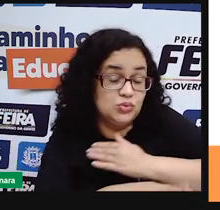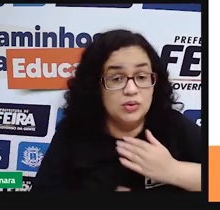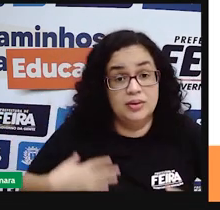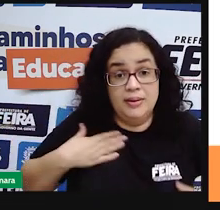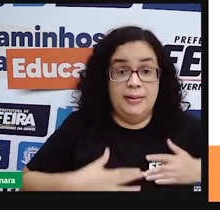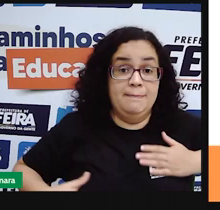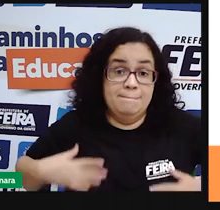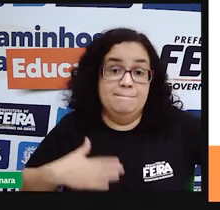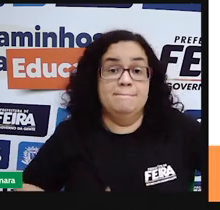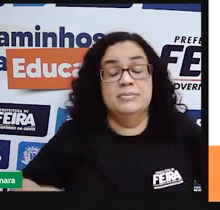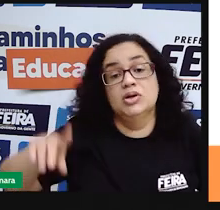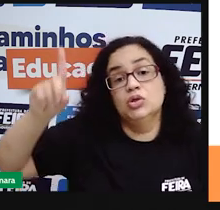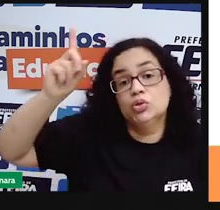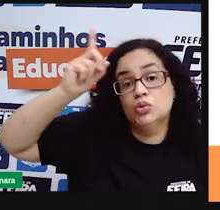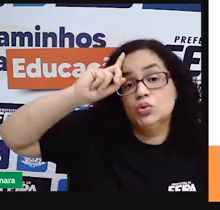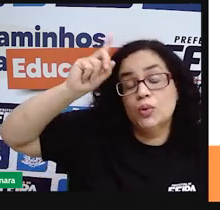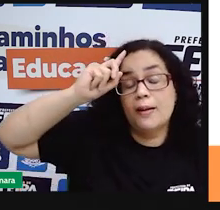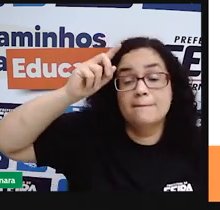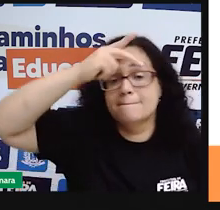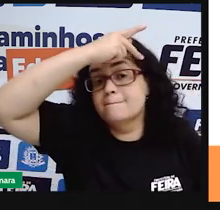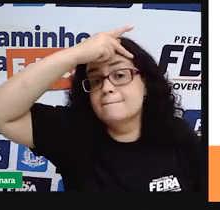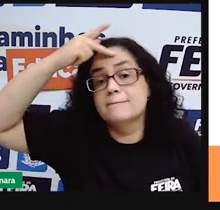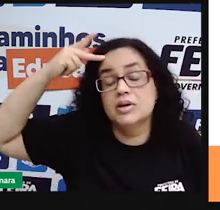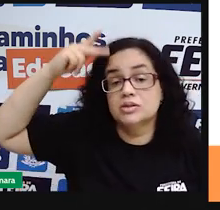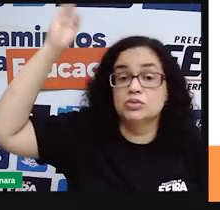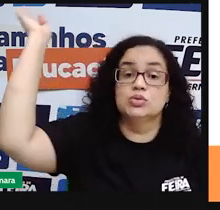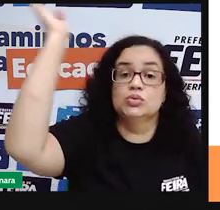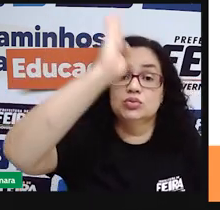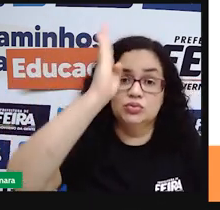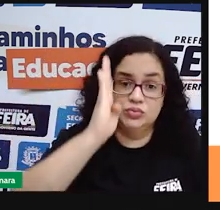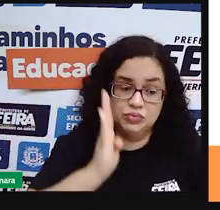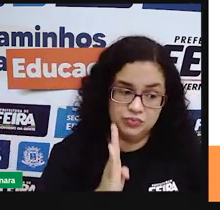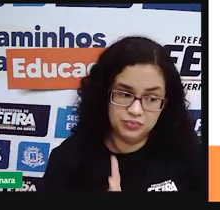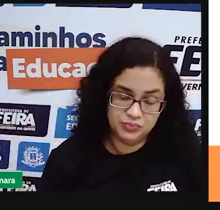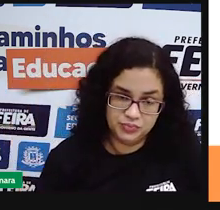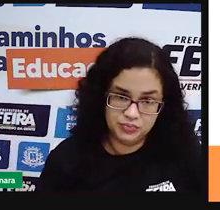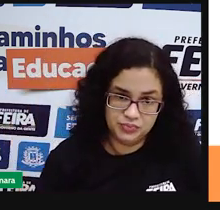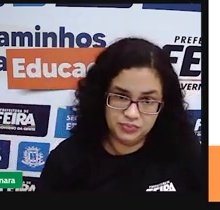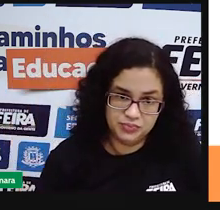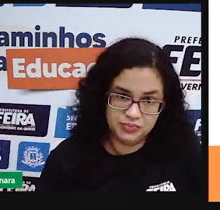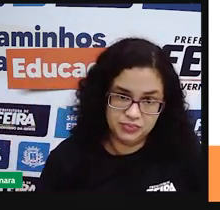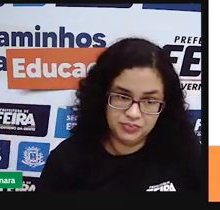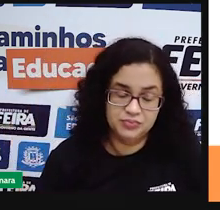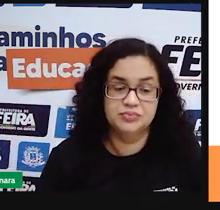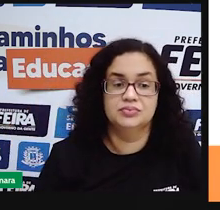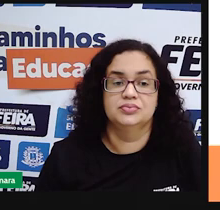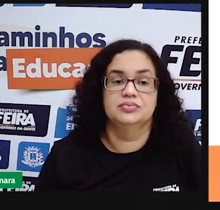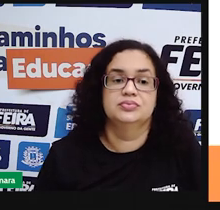também pelas pessoas brasileiras aí herdado dos indígenas